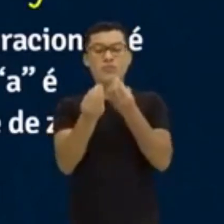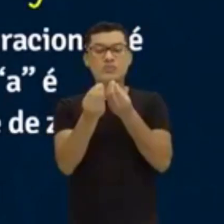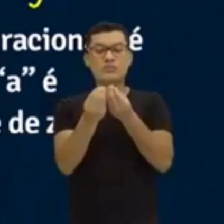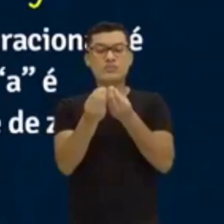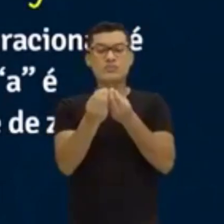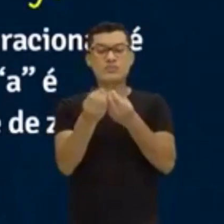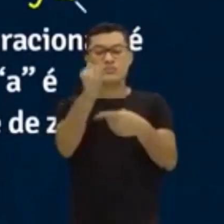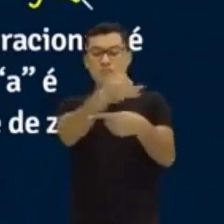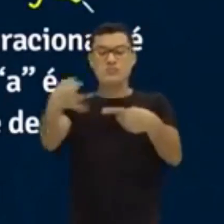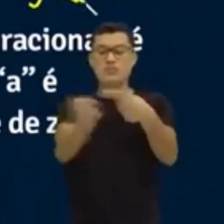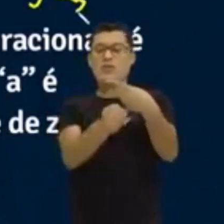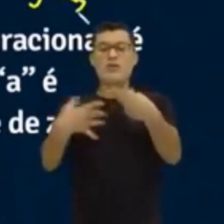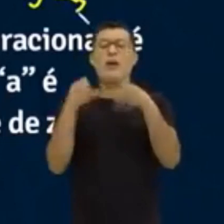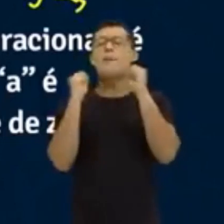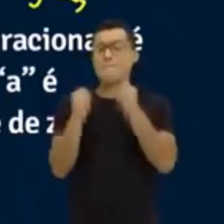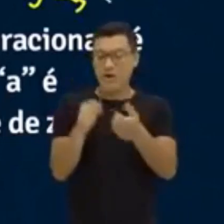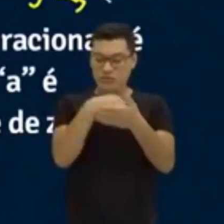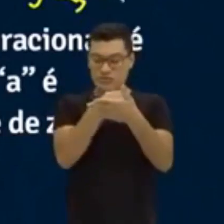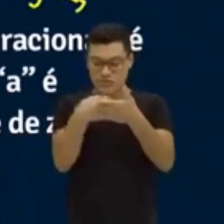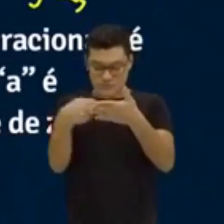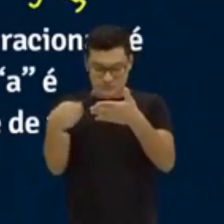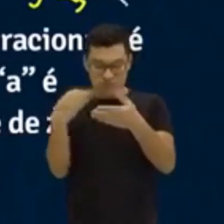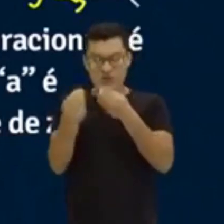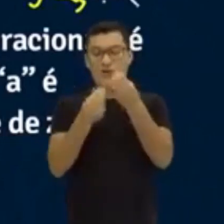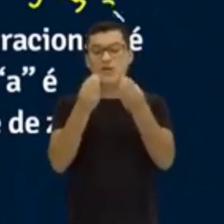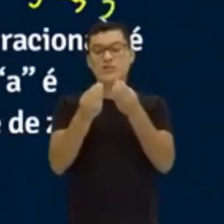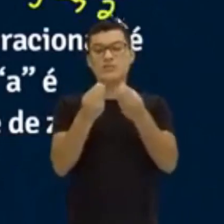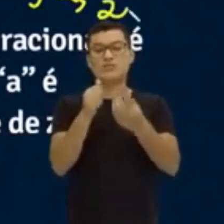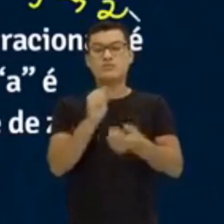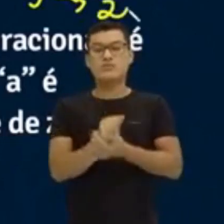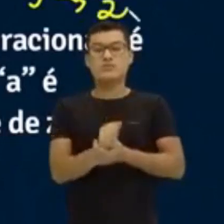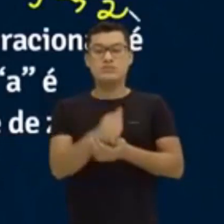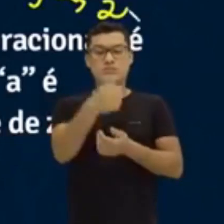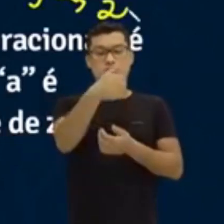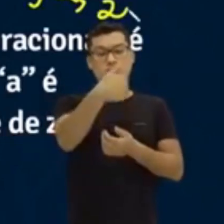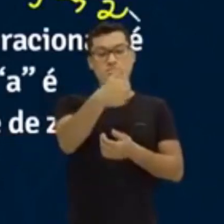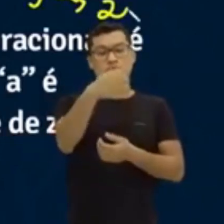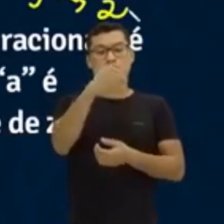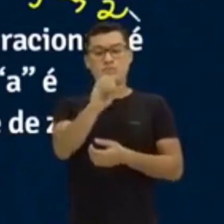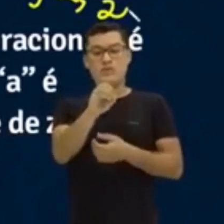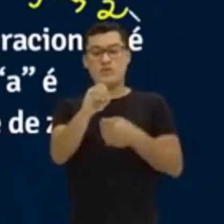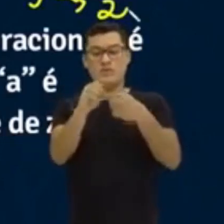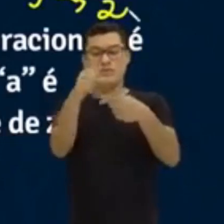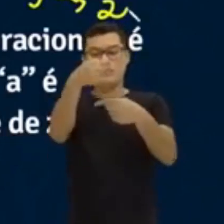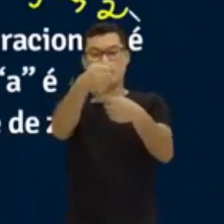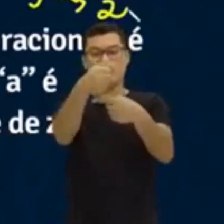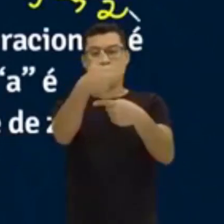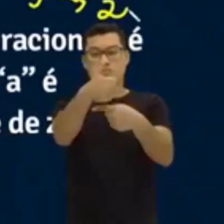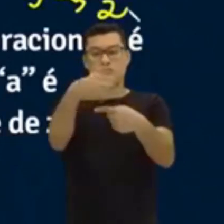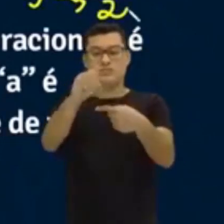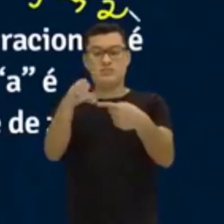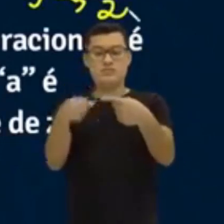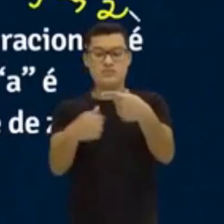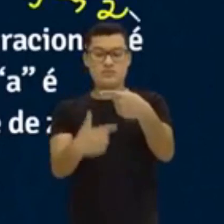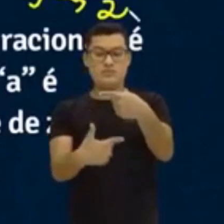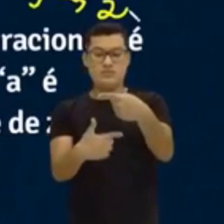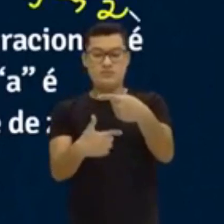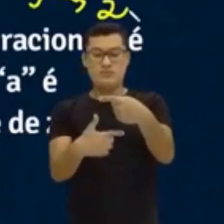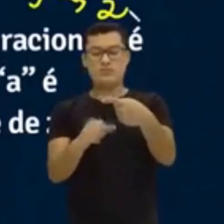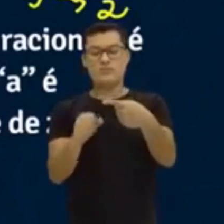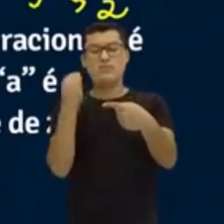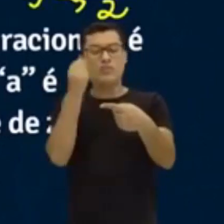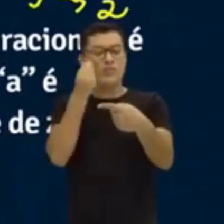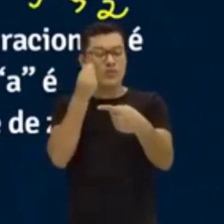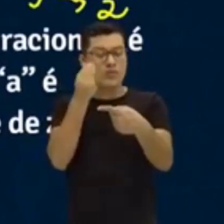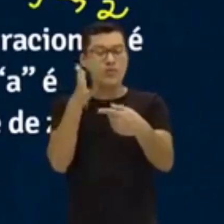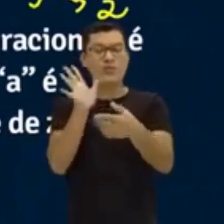Mas eu posso escrever esse 5 como 10 sobre 2. Então, ele é um número racional. Observa. É todo número